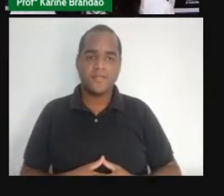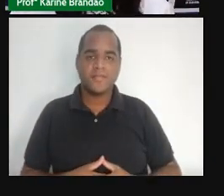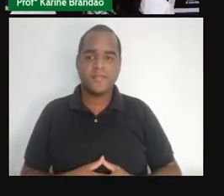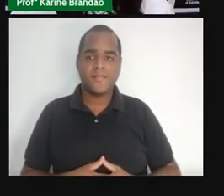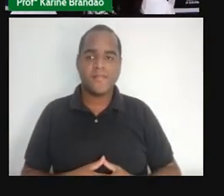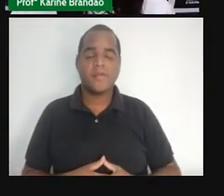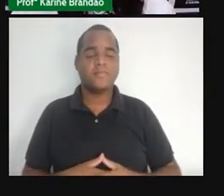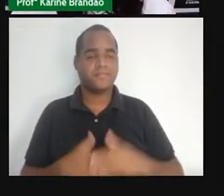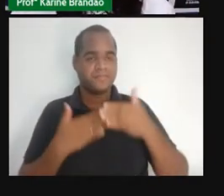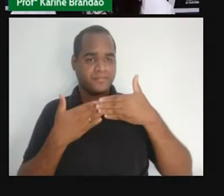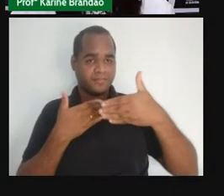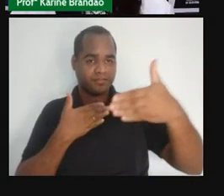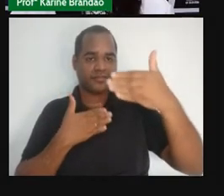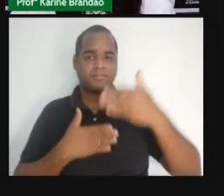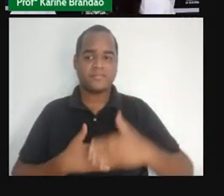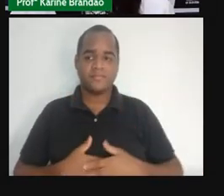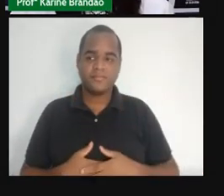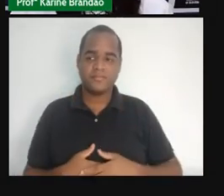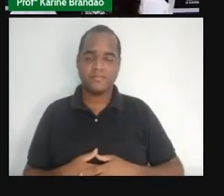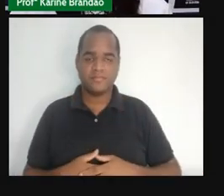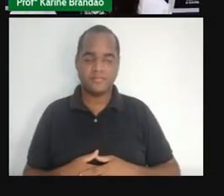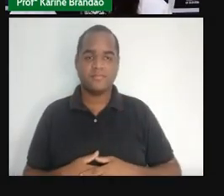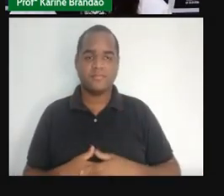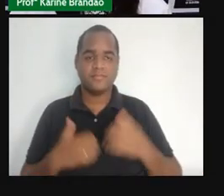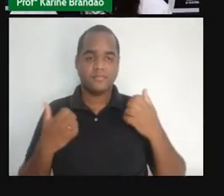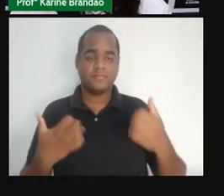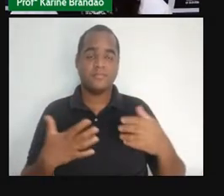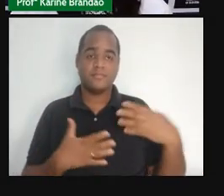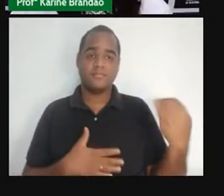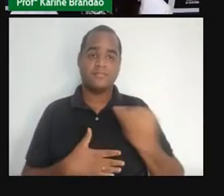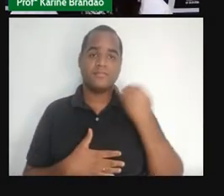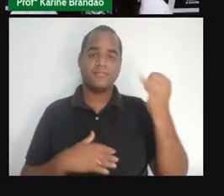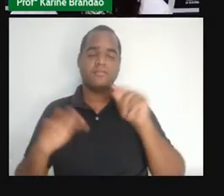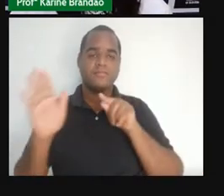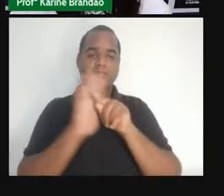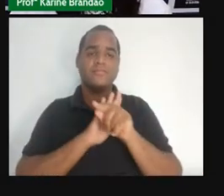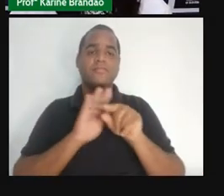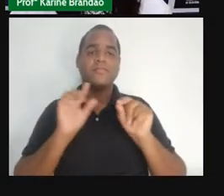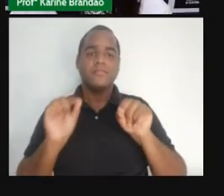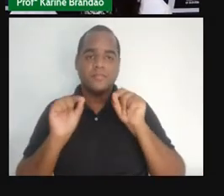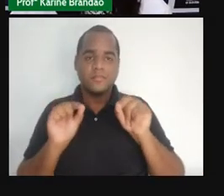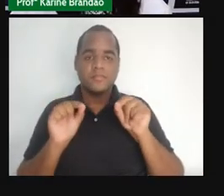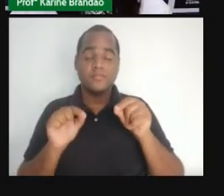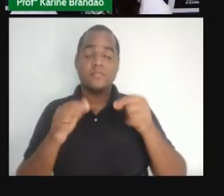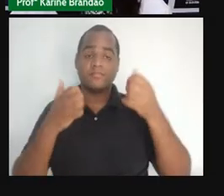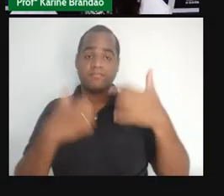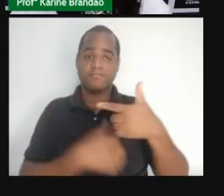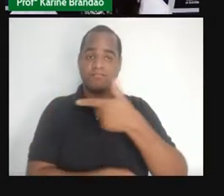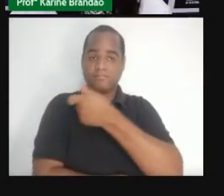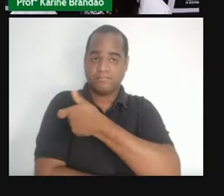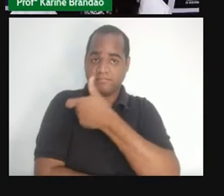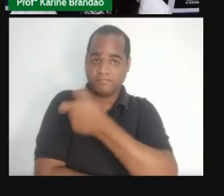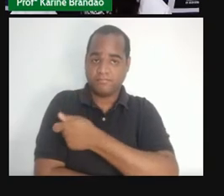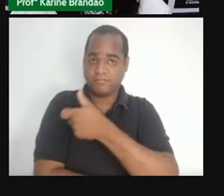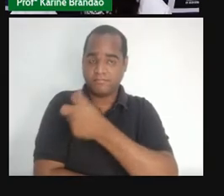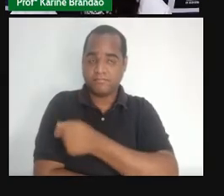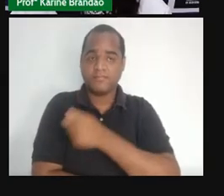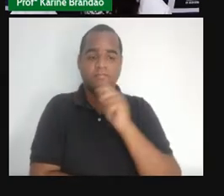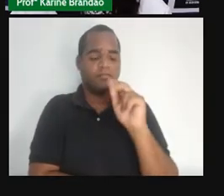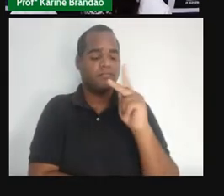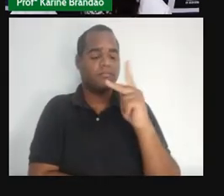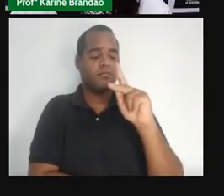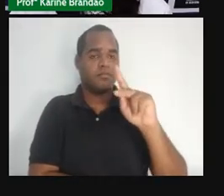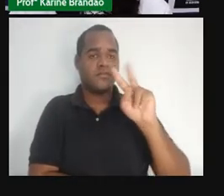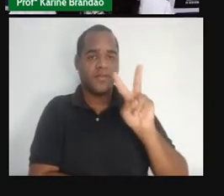Vamos seguindo, então? Então, a nossa próxima questão diz o seguinte. A campanha de vacinação contra o HPV